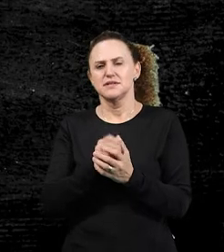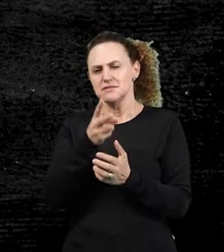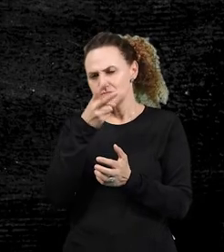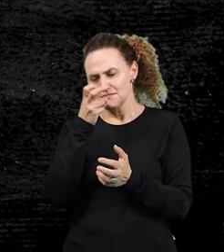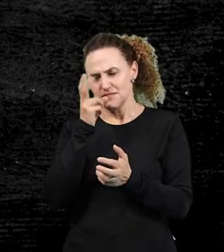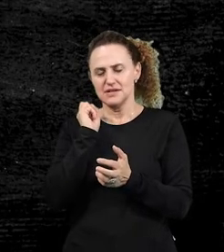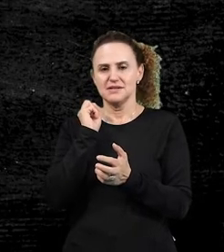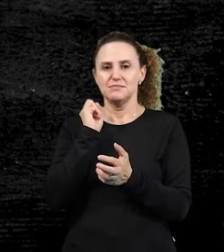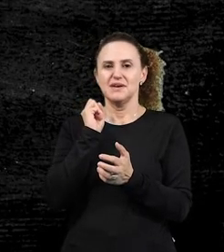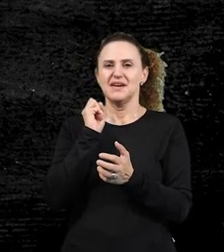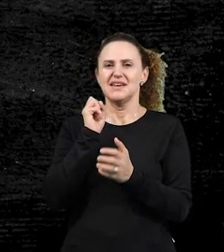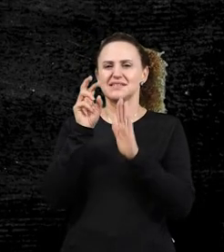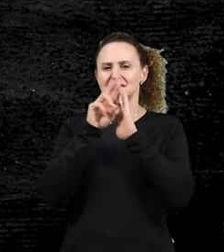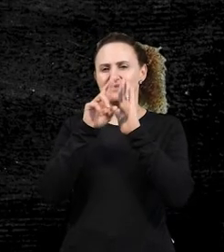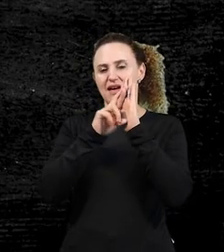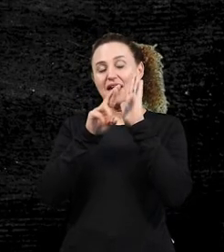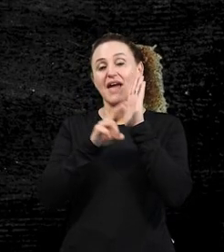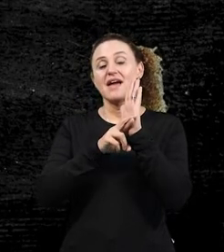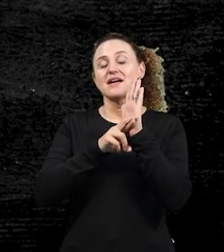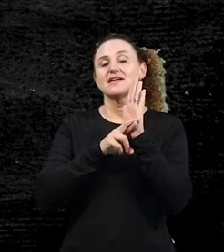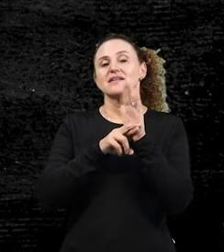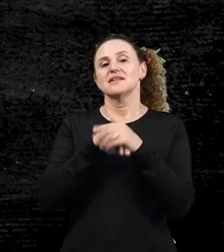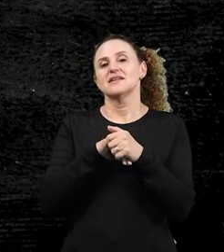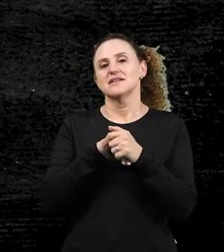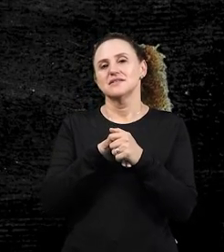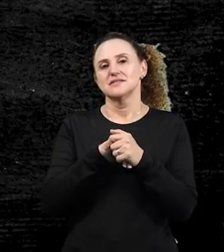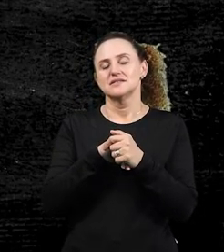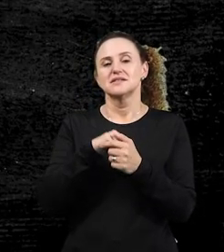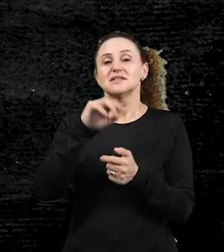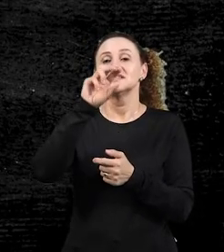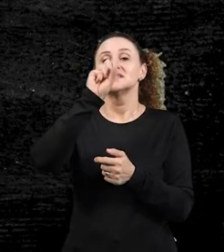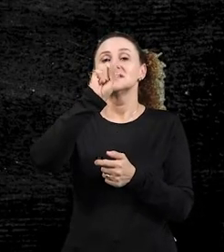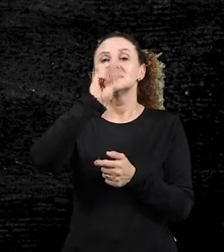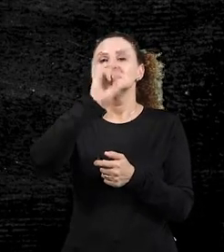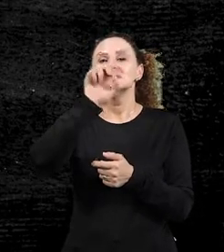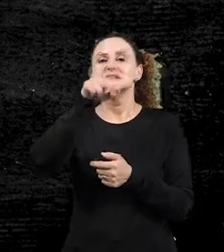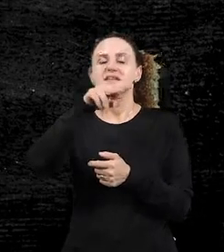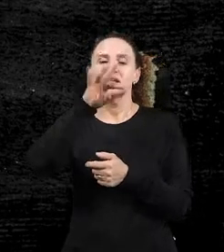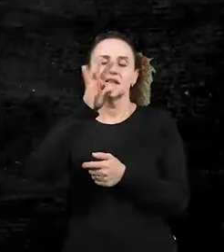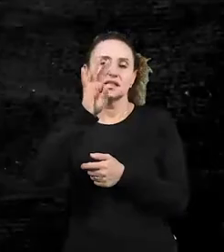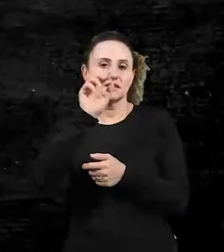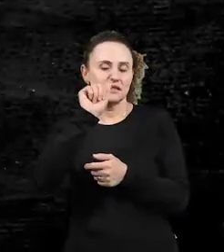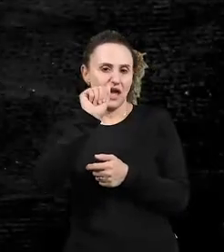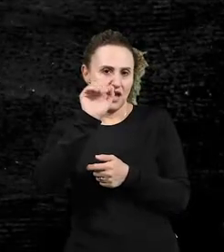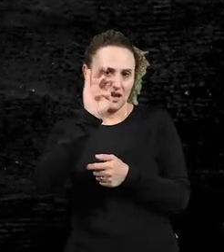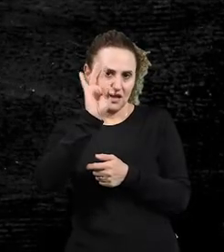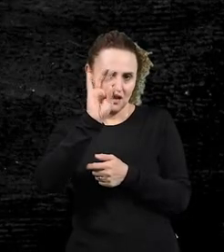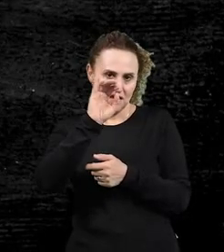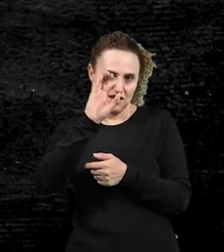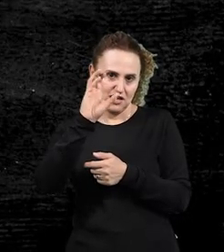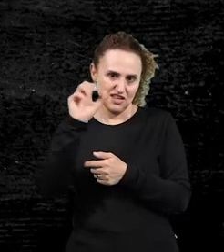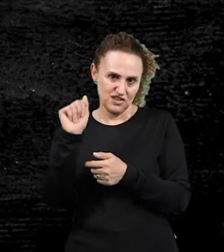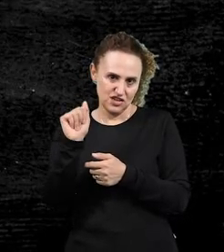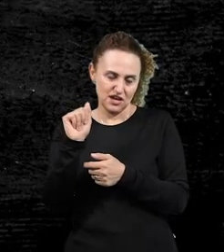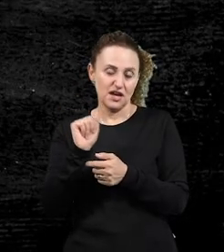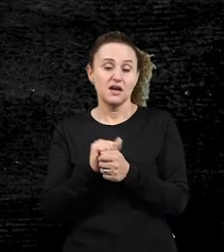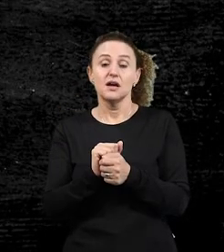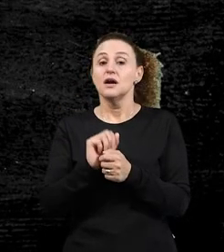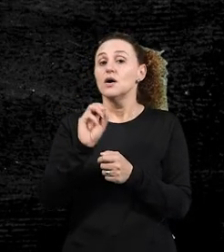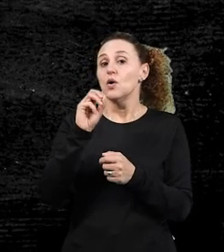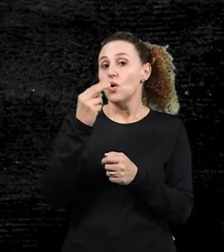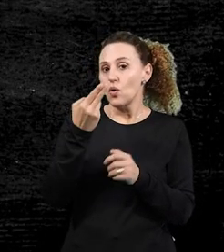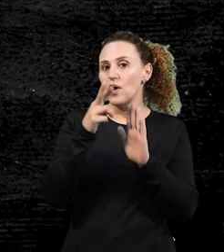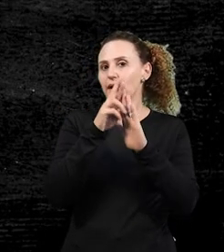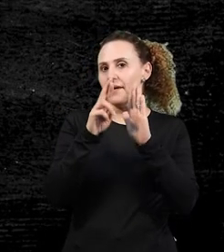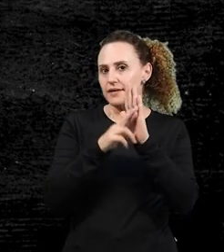morfológico, mas precisou do critério sintático, onde essa palavra aparece na